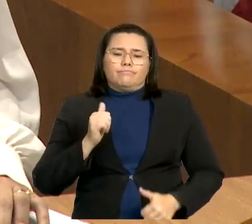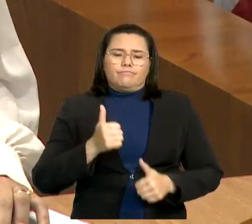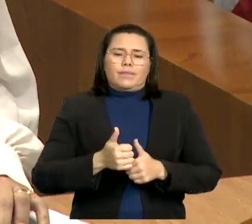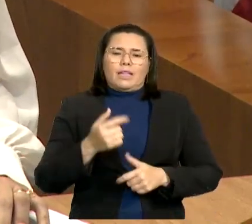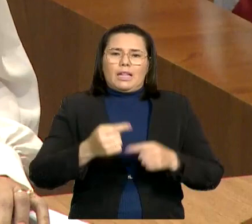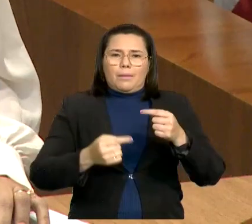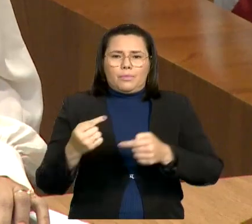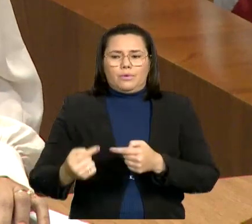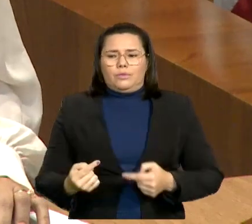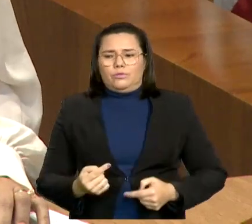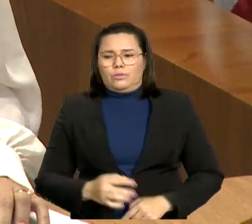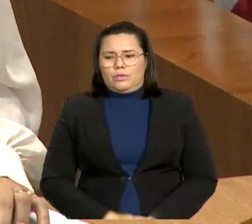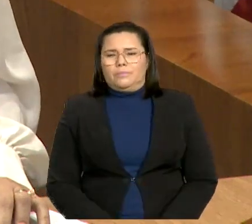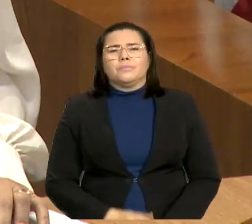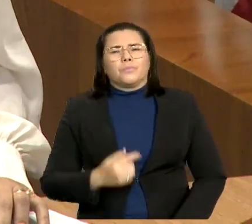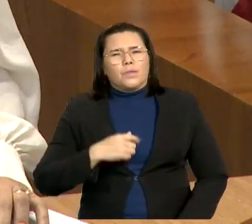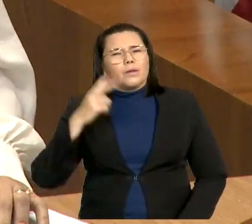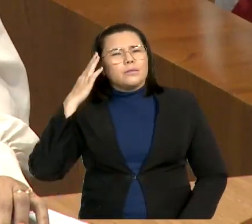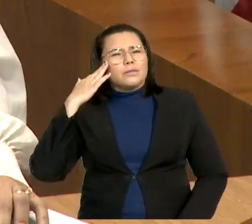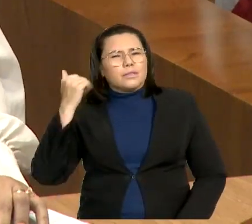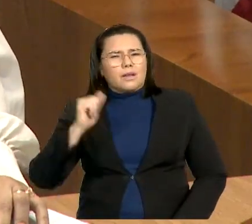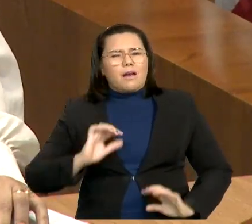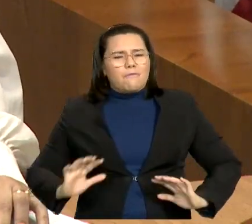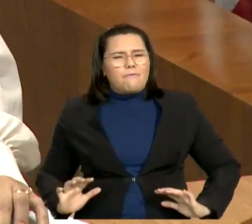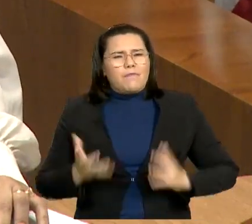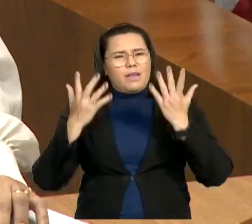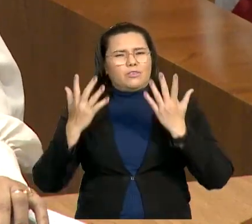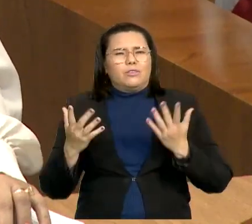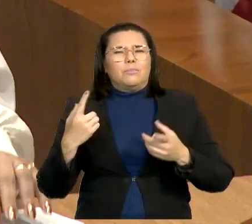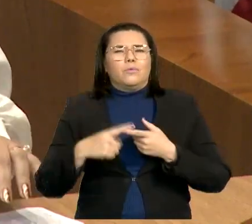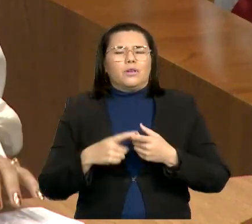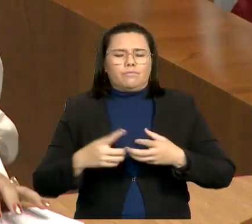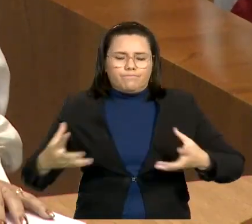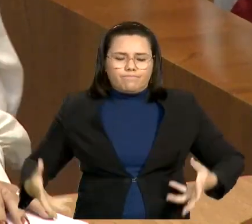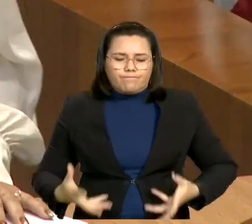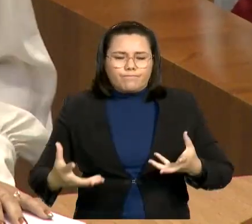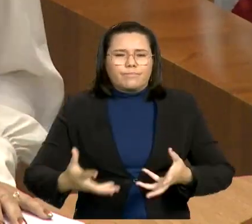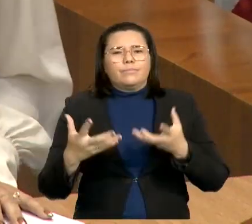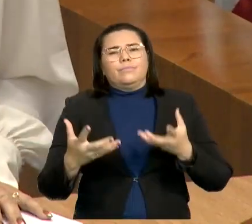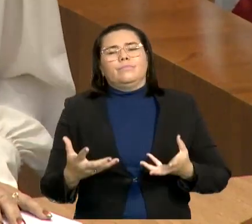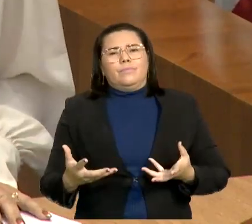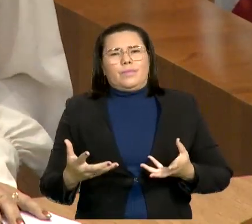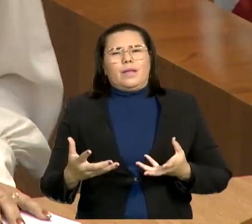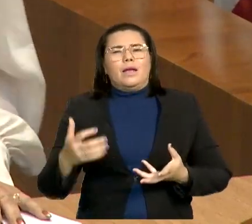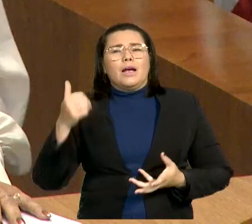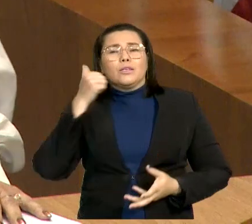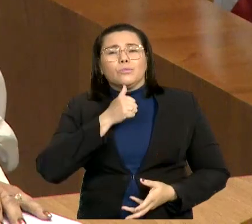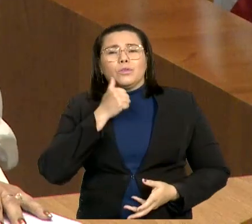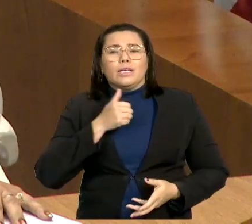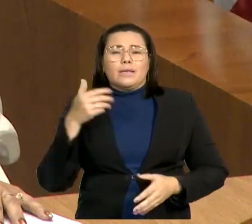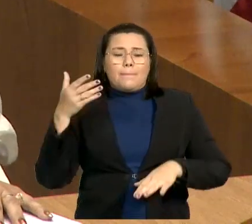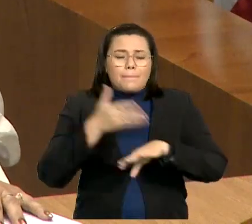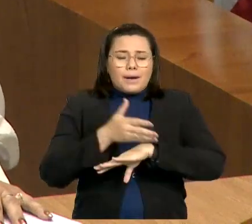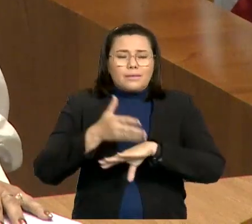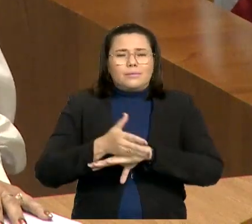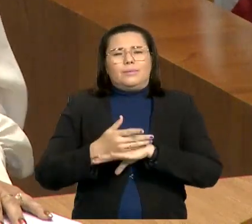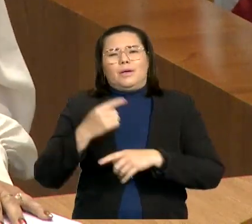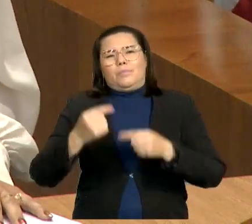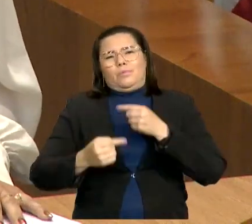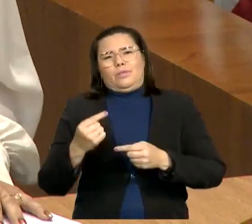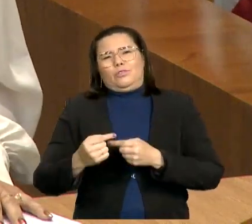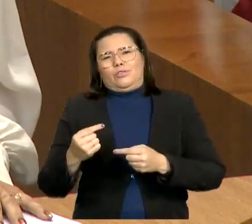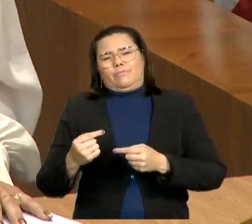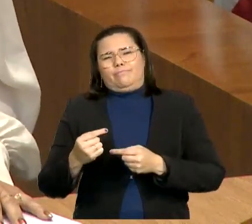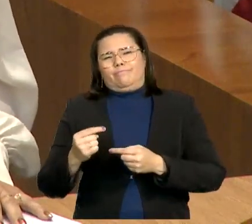fortalecer e incentivar mais mulheres na política. Diante de todo esse trabalho, eu me